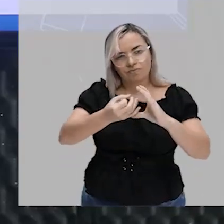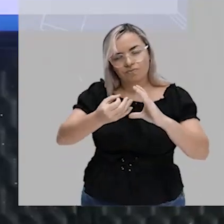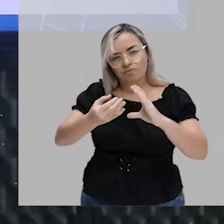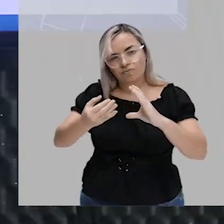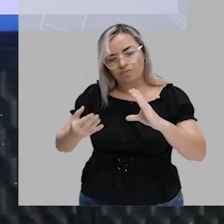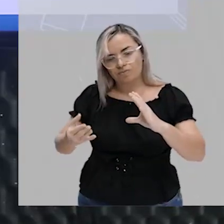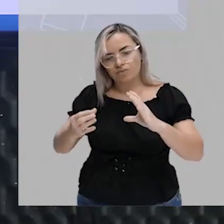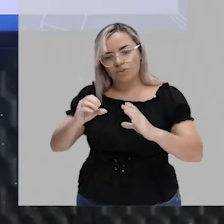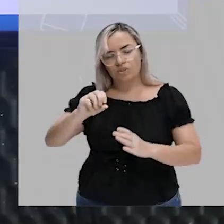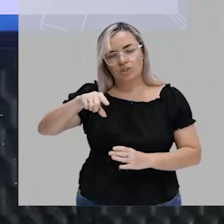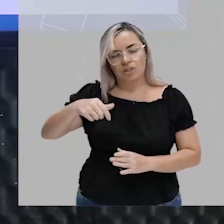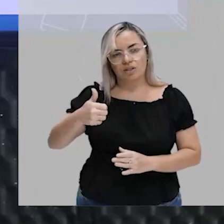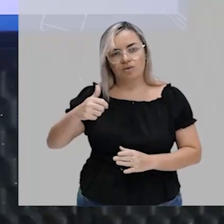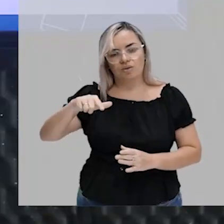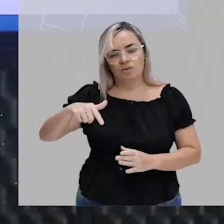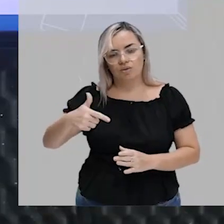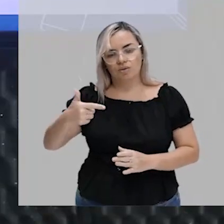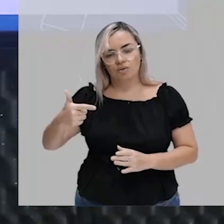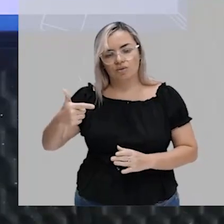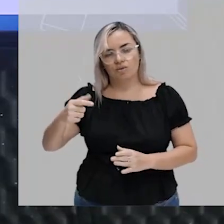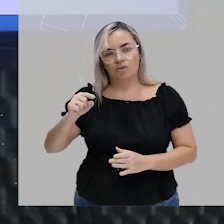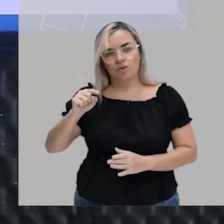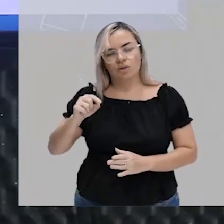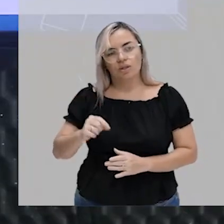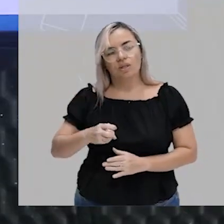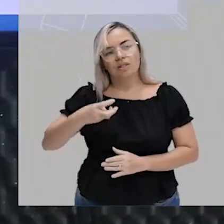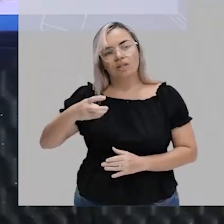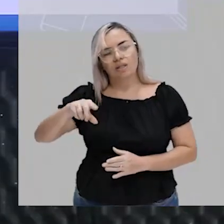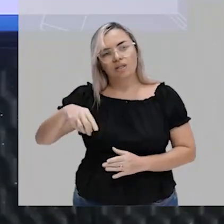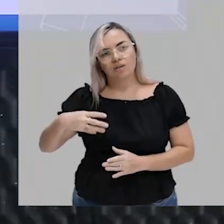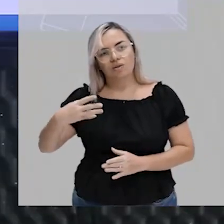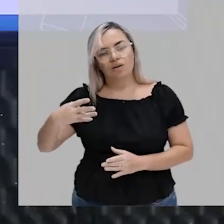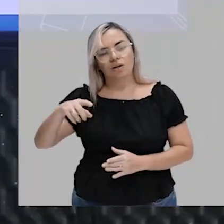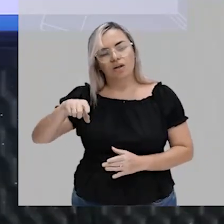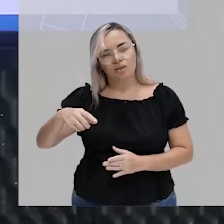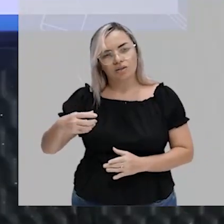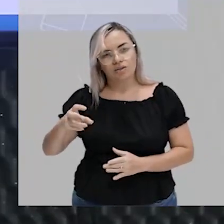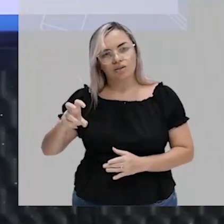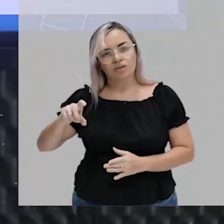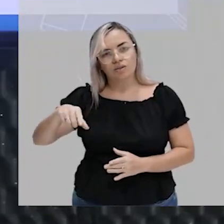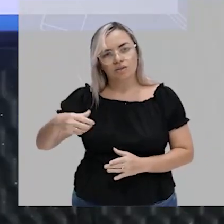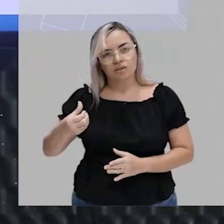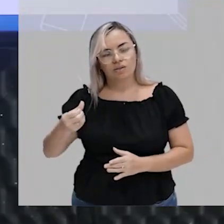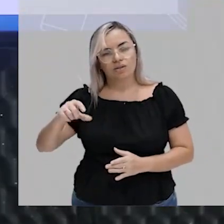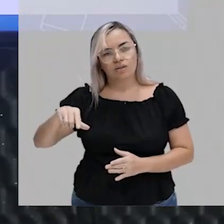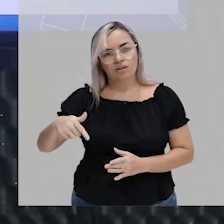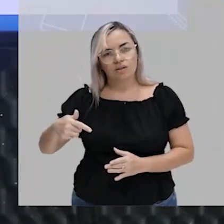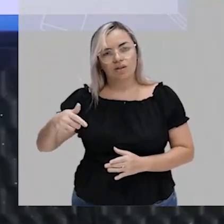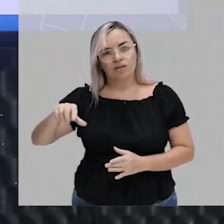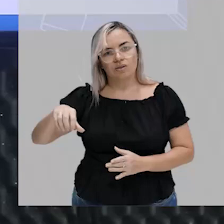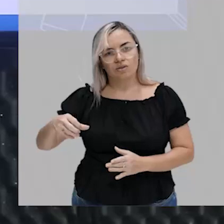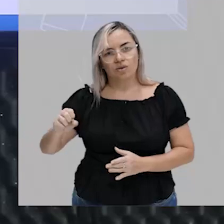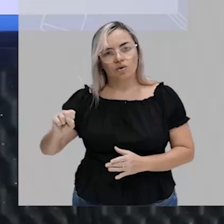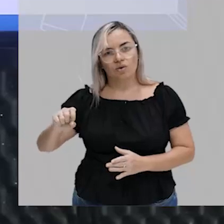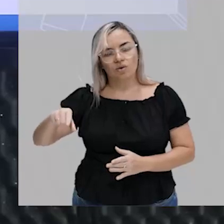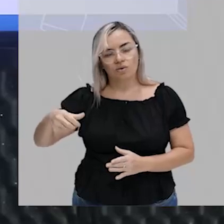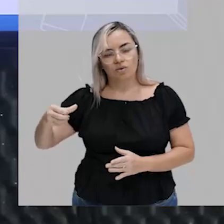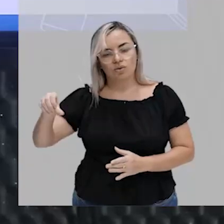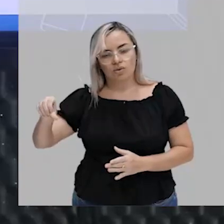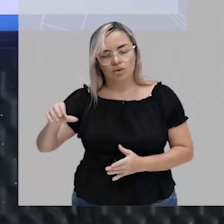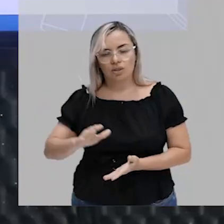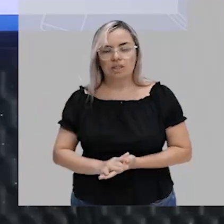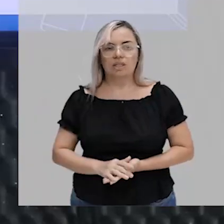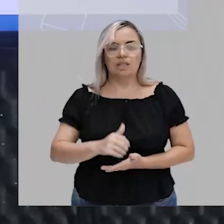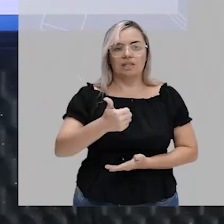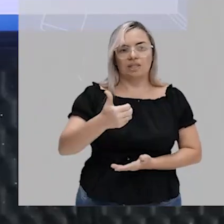aí, do 0, 1, 2, 3, 4, 5, 6, 7, 8 e 9, esse conjunto formado por 10 elementos, ele,